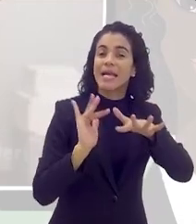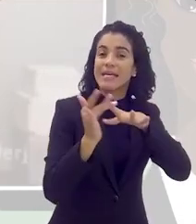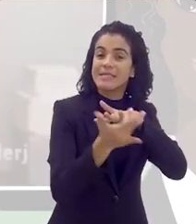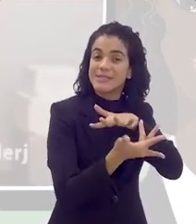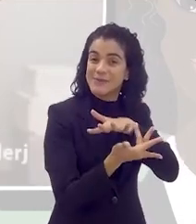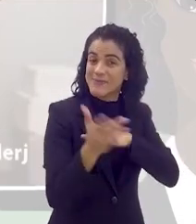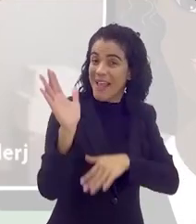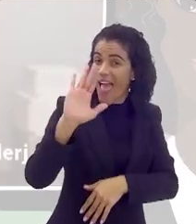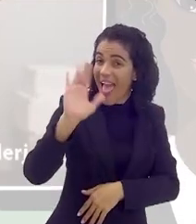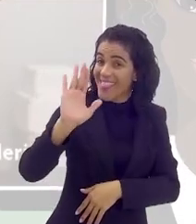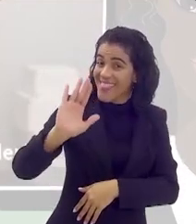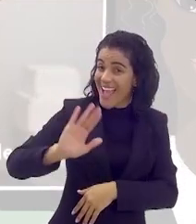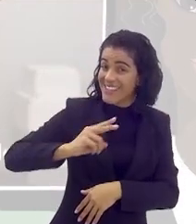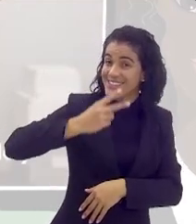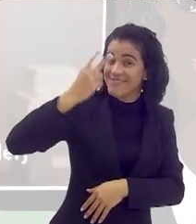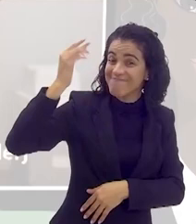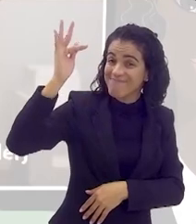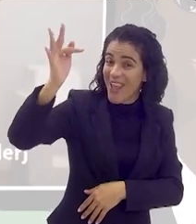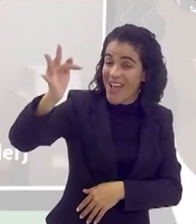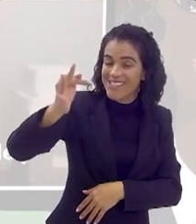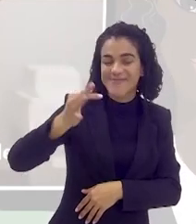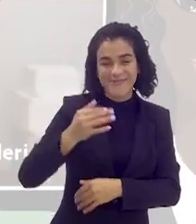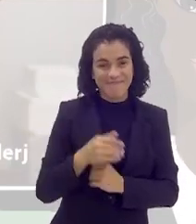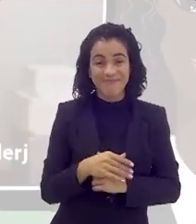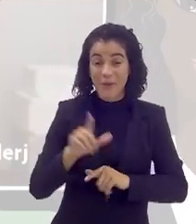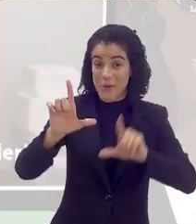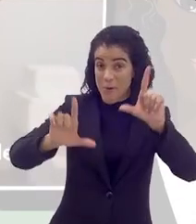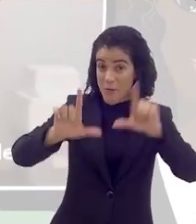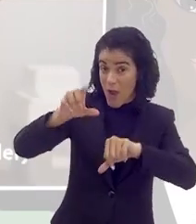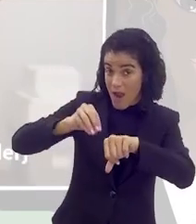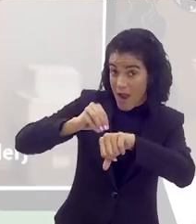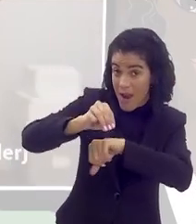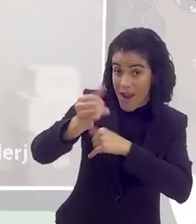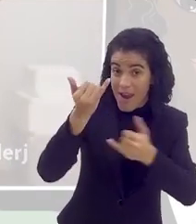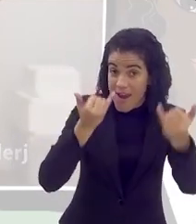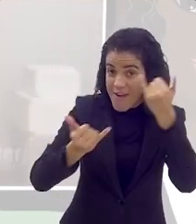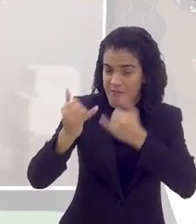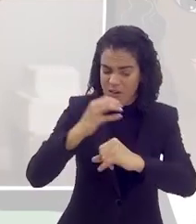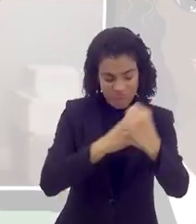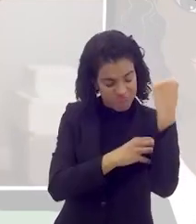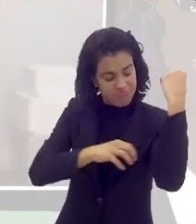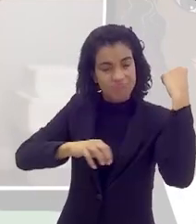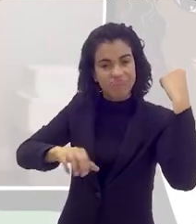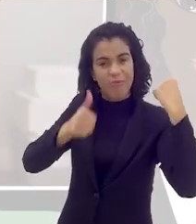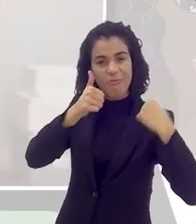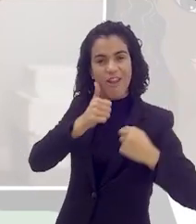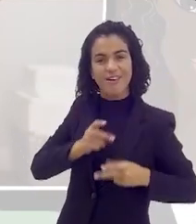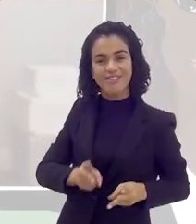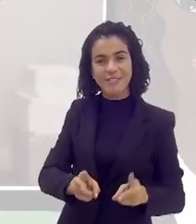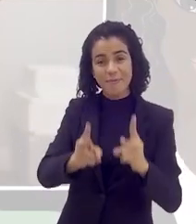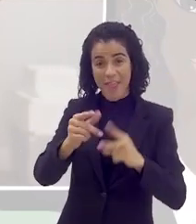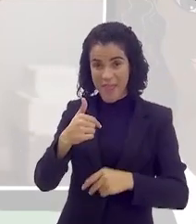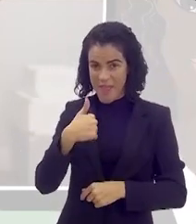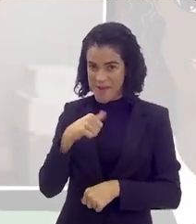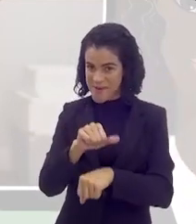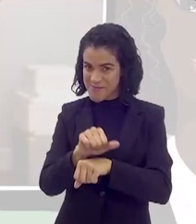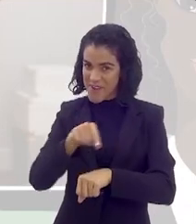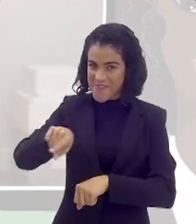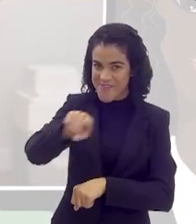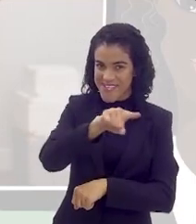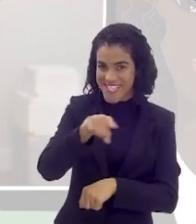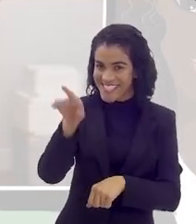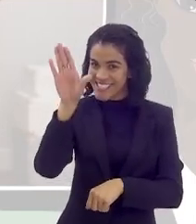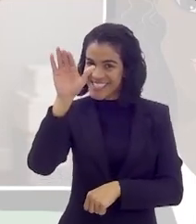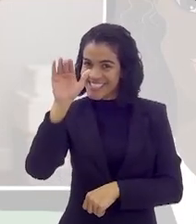através de nossas redes sociais. Até o próximo Toda Mulher, o programa que informa e empodera mulheres sempre.